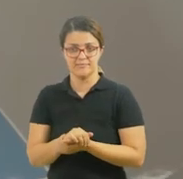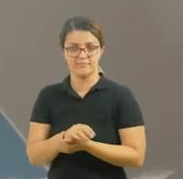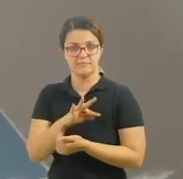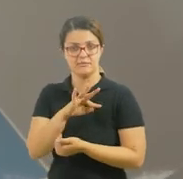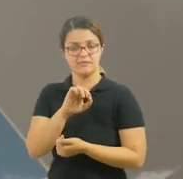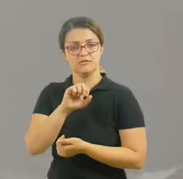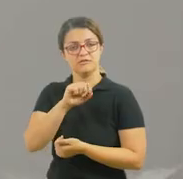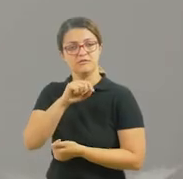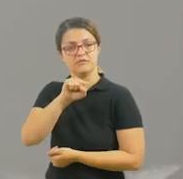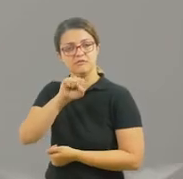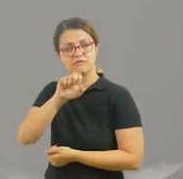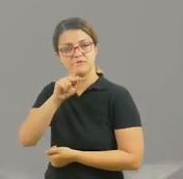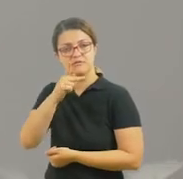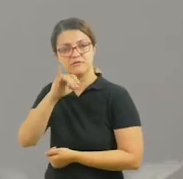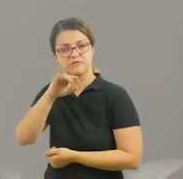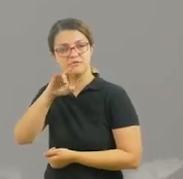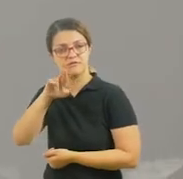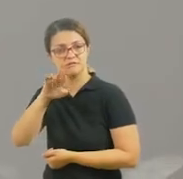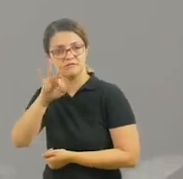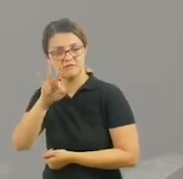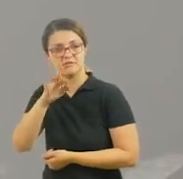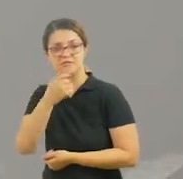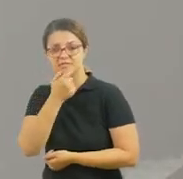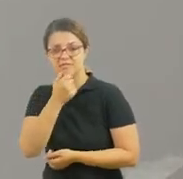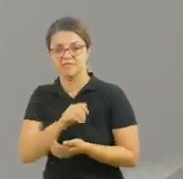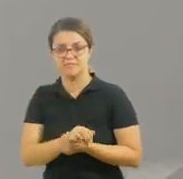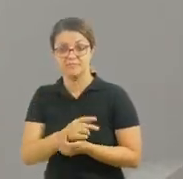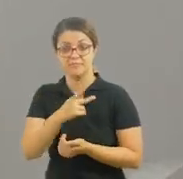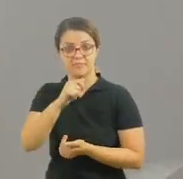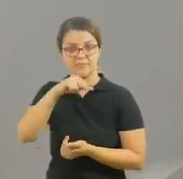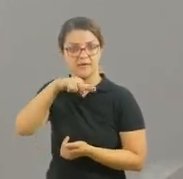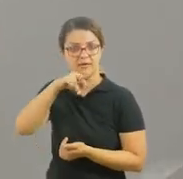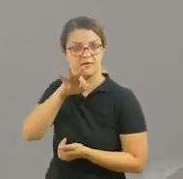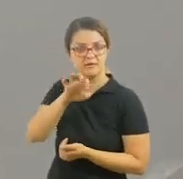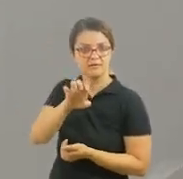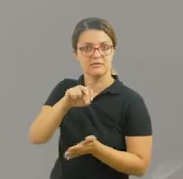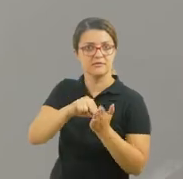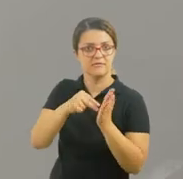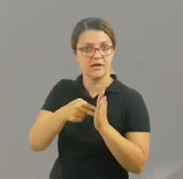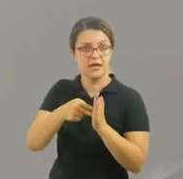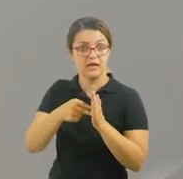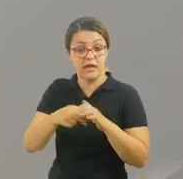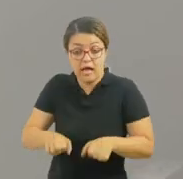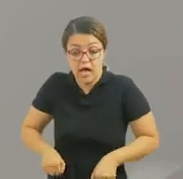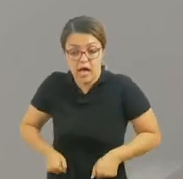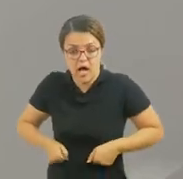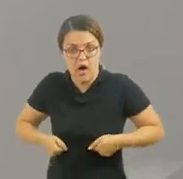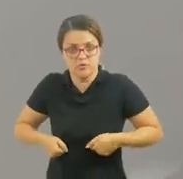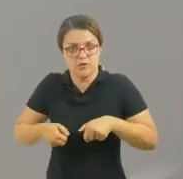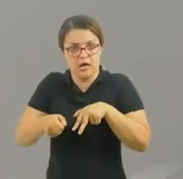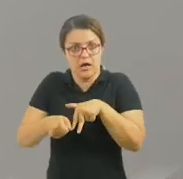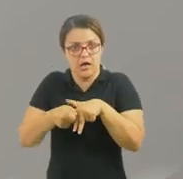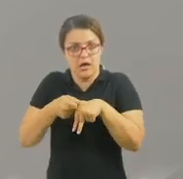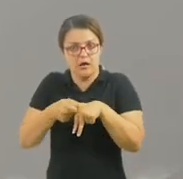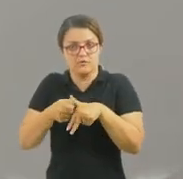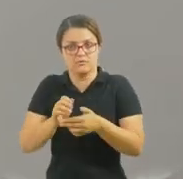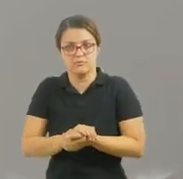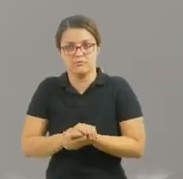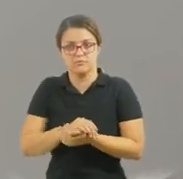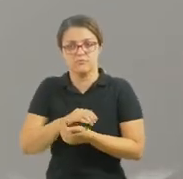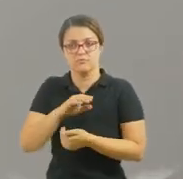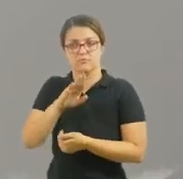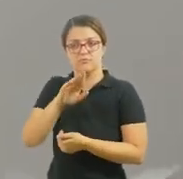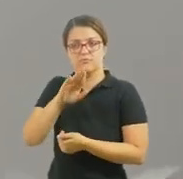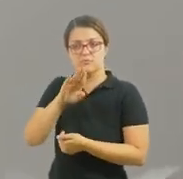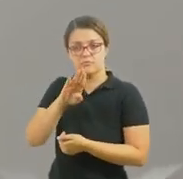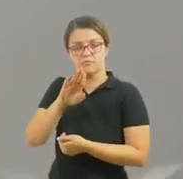A segunda, pants, que é calça. Blues, que é blusa.